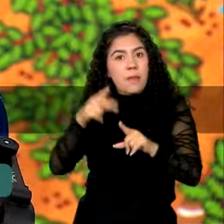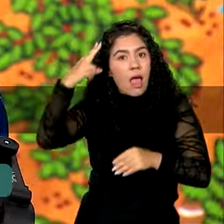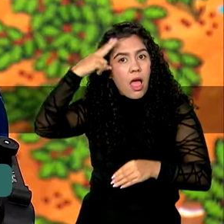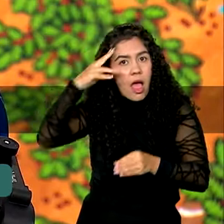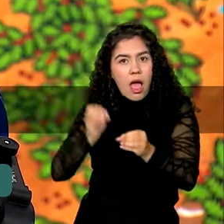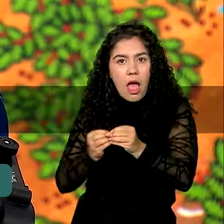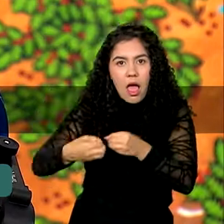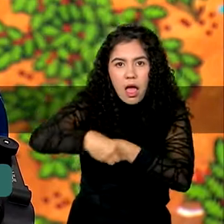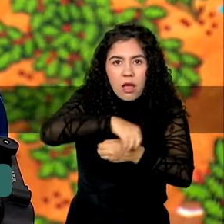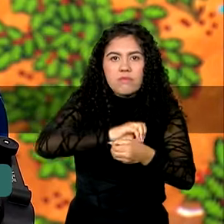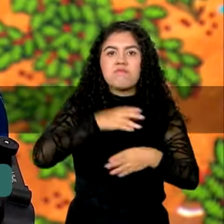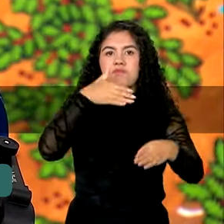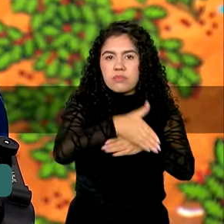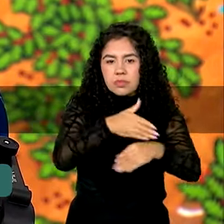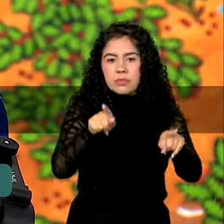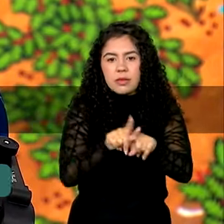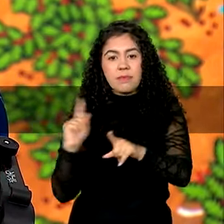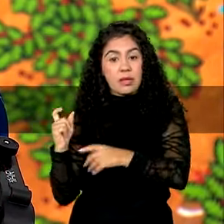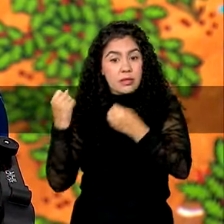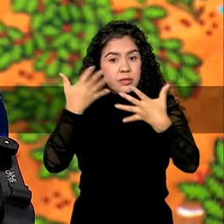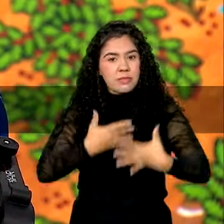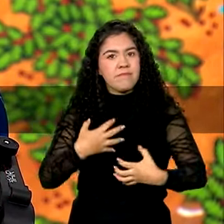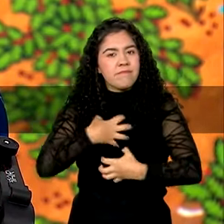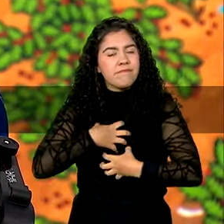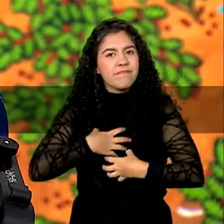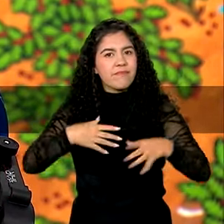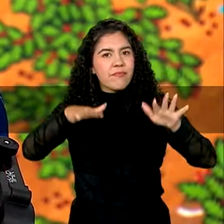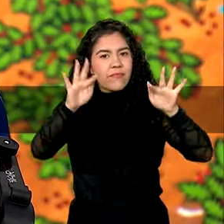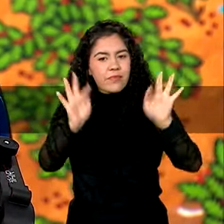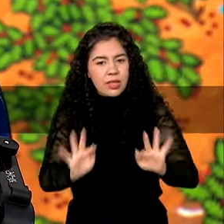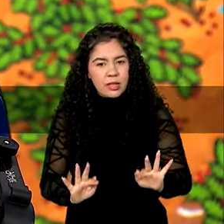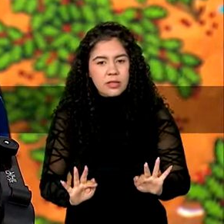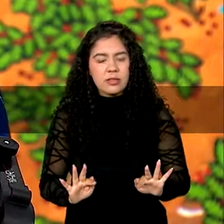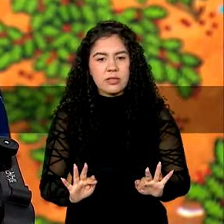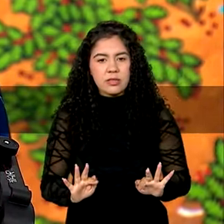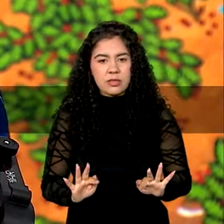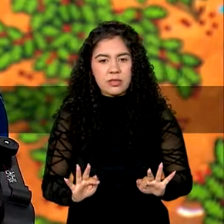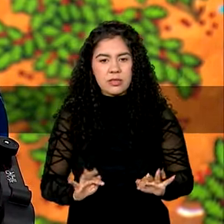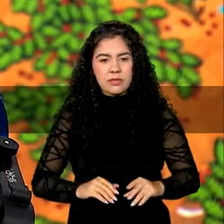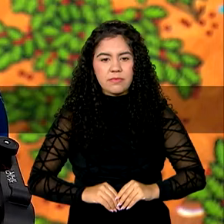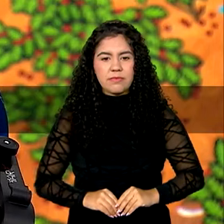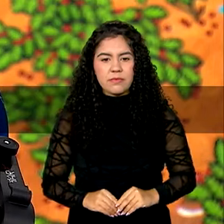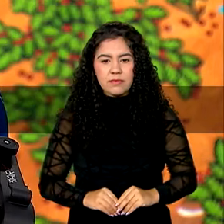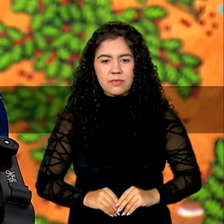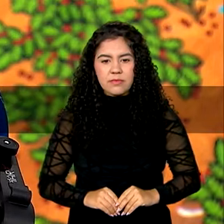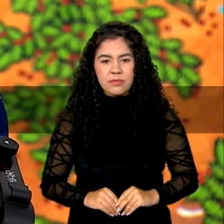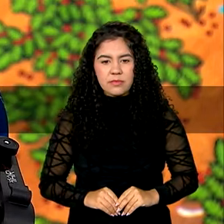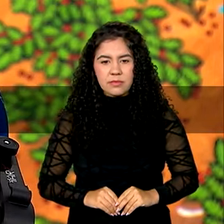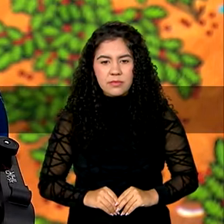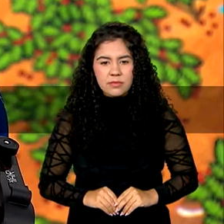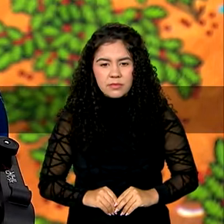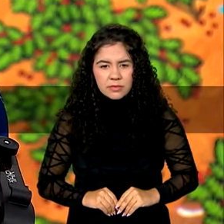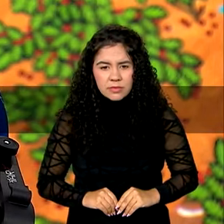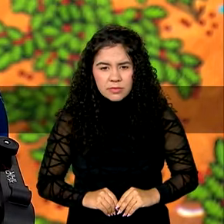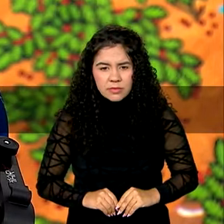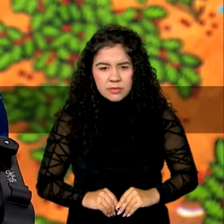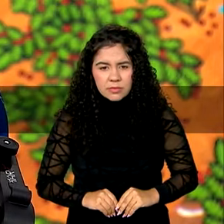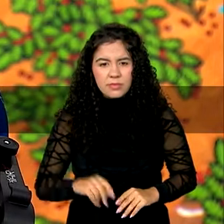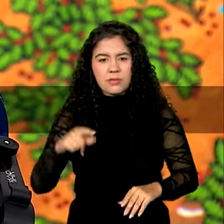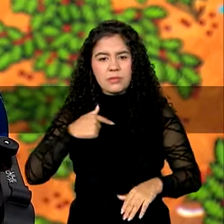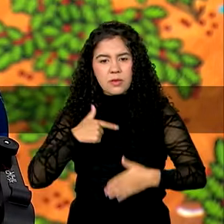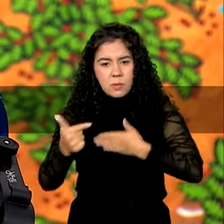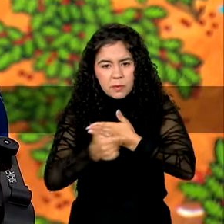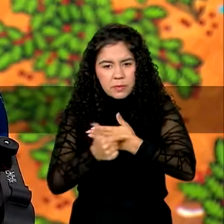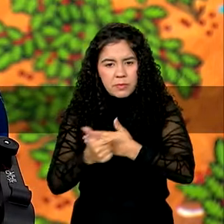É muita felicidade, por um lado, por ver o o que plantea Lula, para o